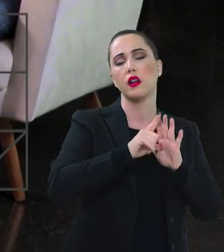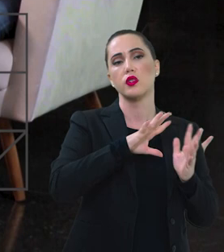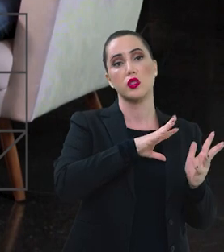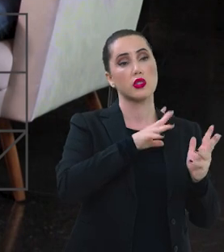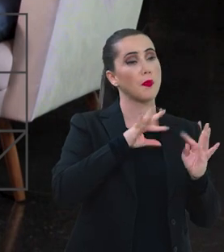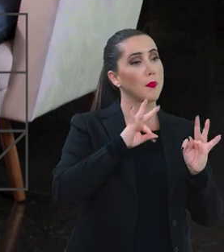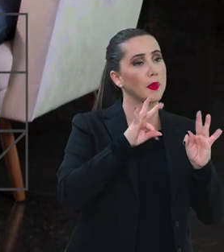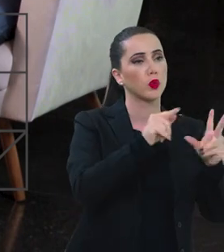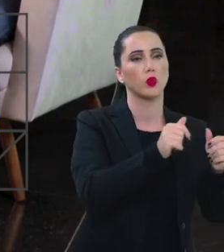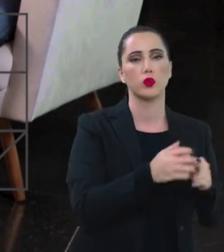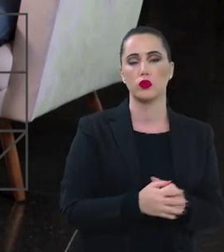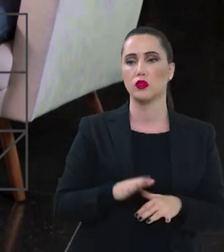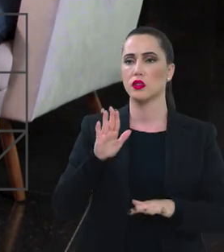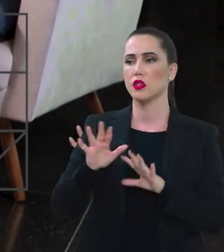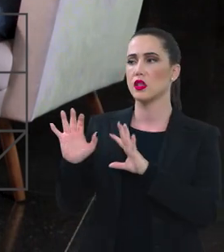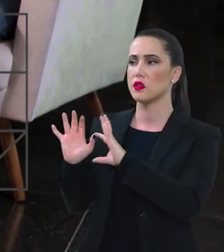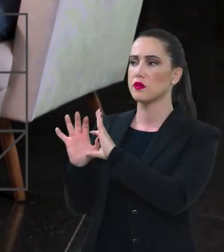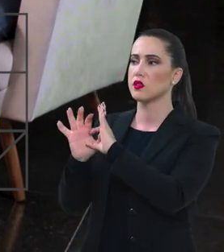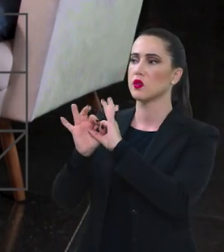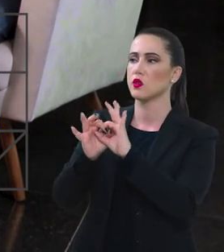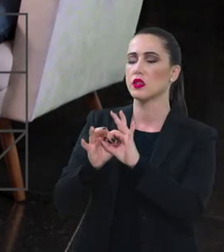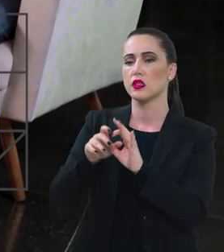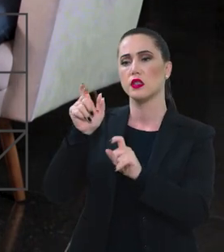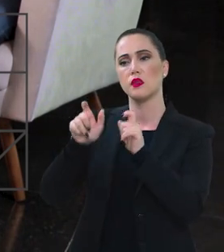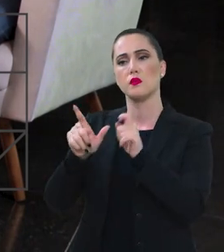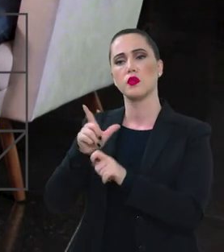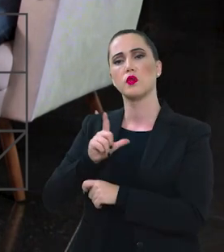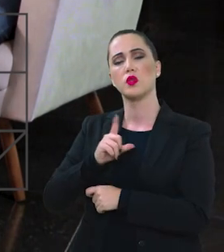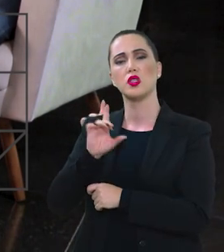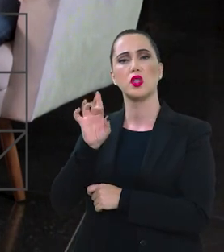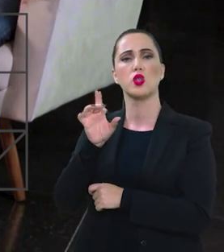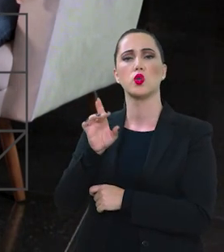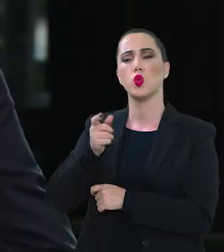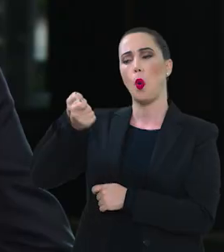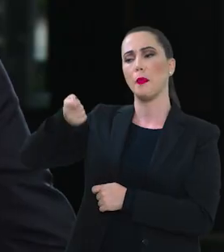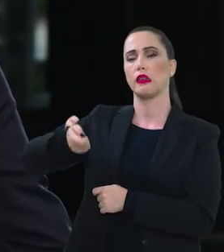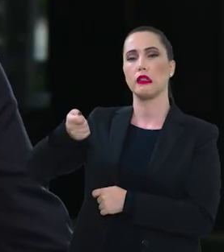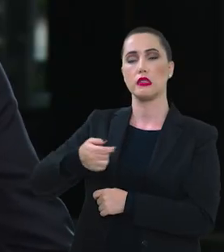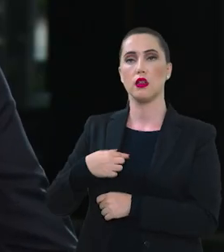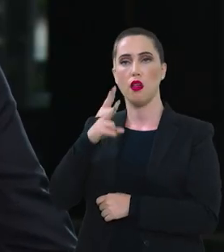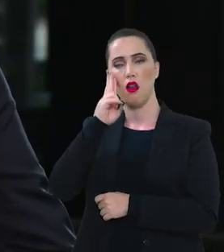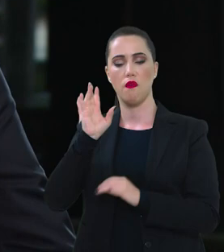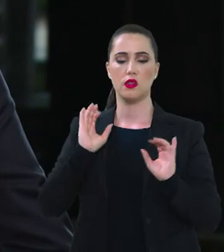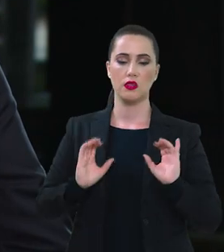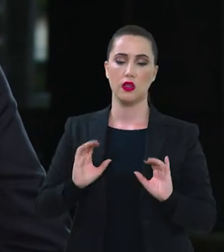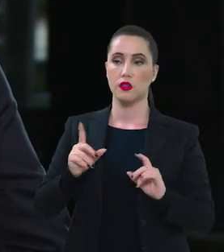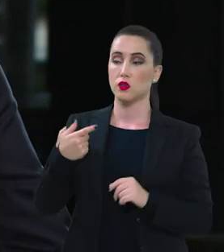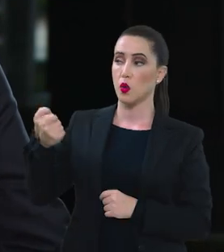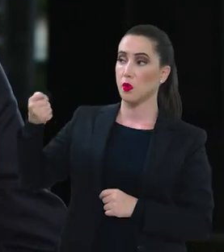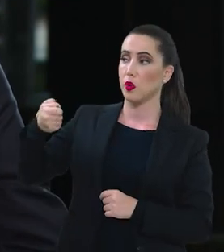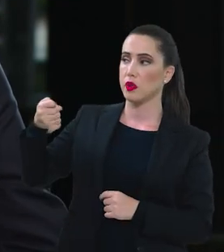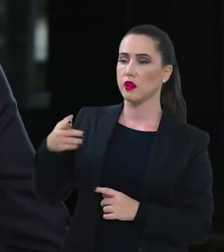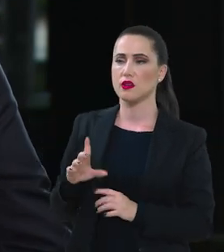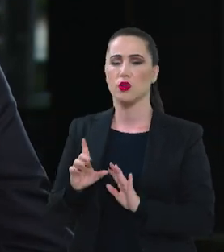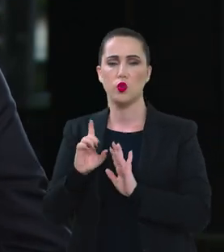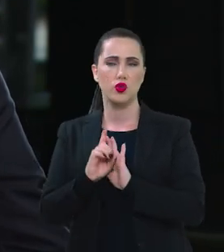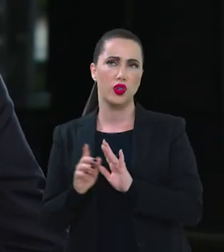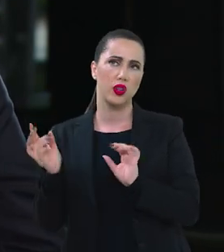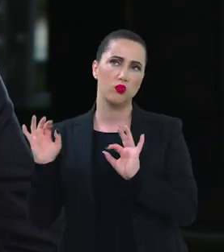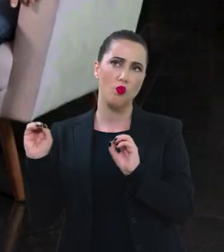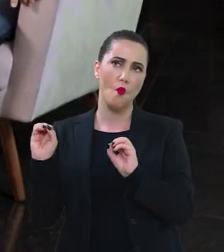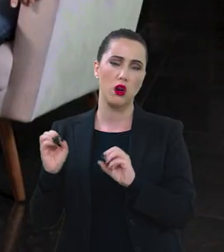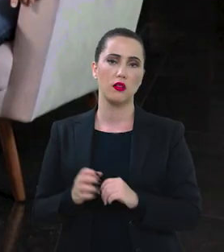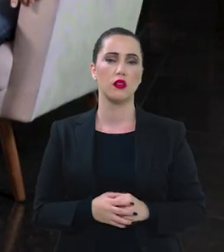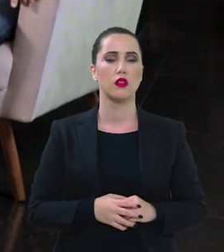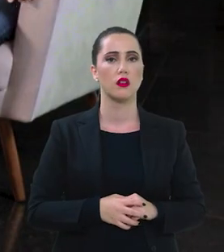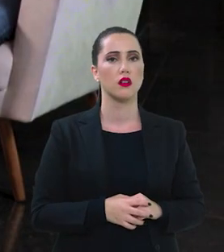Em muitos contextos as pessoas têm só deveres elas se vislumbram como cidadão apenas pelos deveres e não pelos direitos.